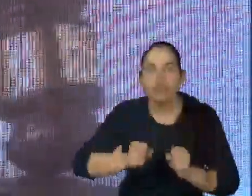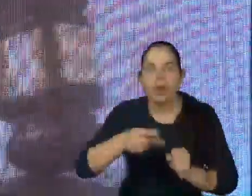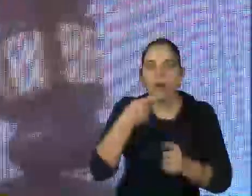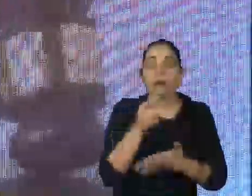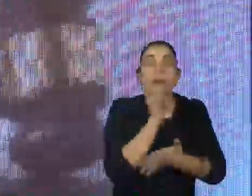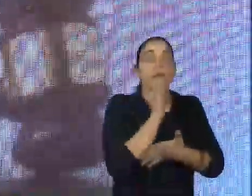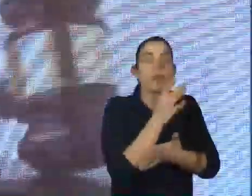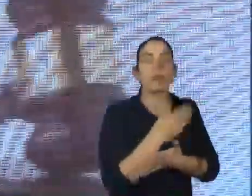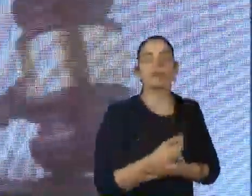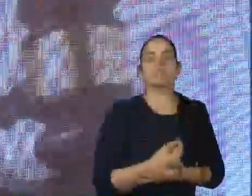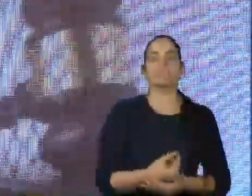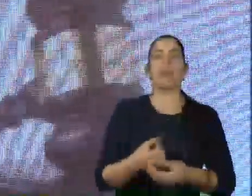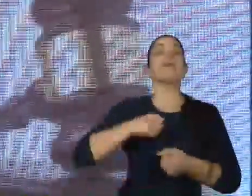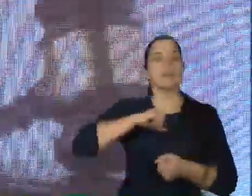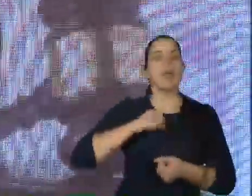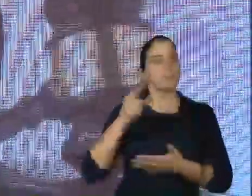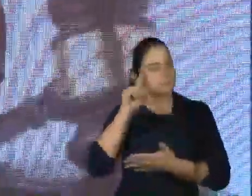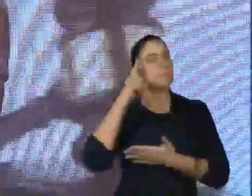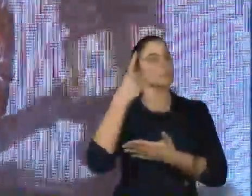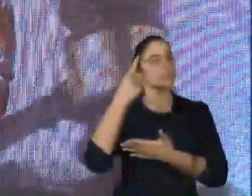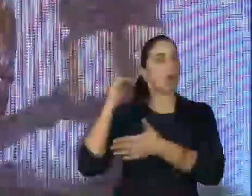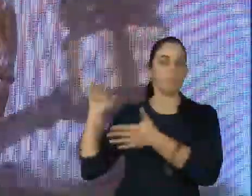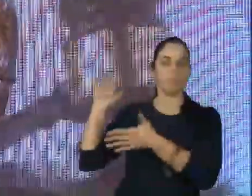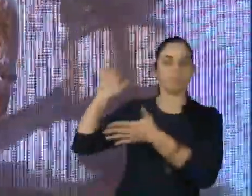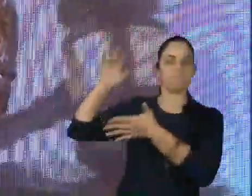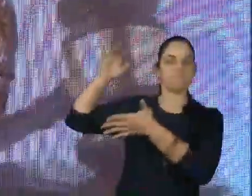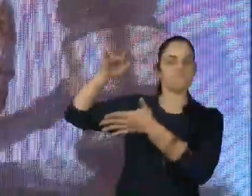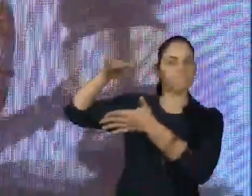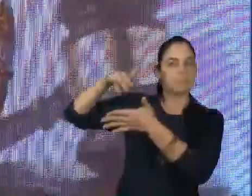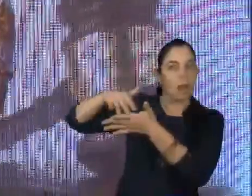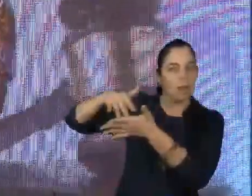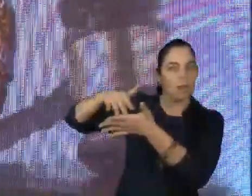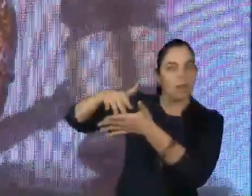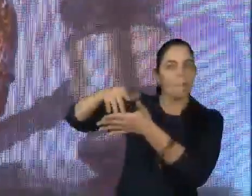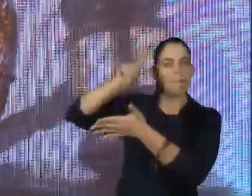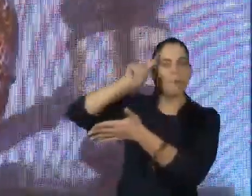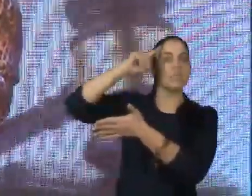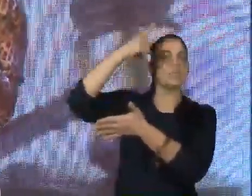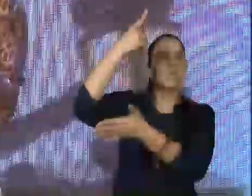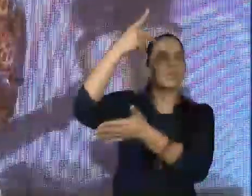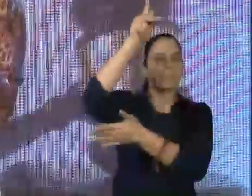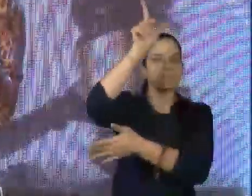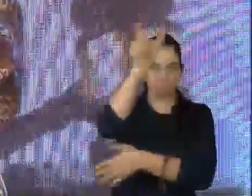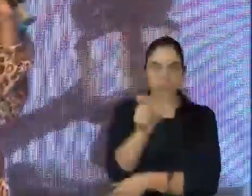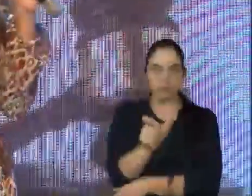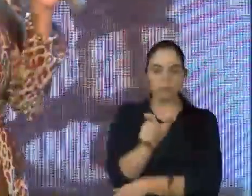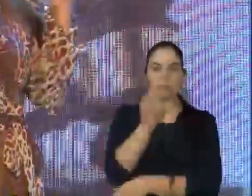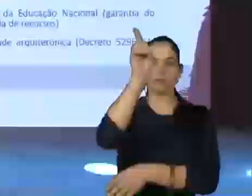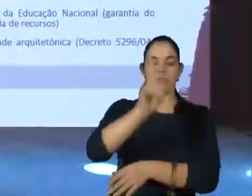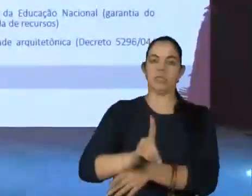leis que foram criadas ao longo desses anos em prol dos direitos das pessoas com deficiência,